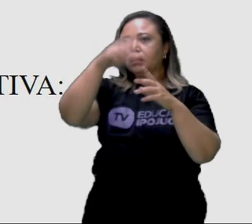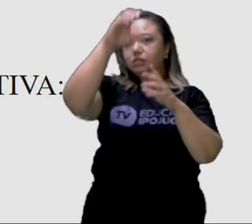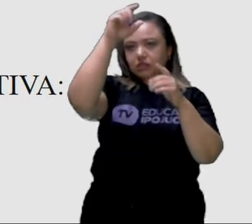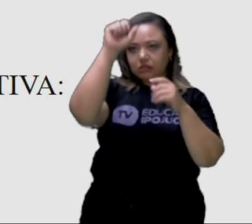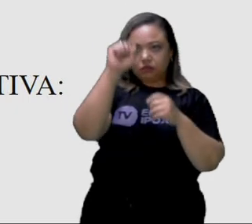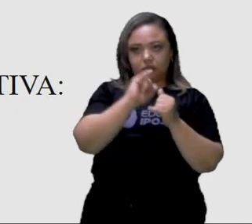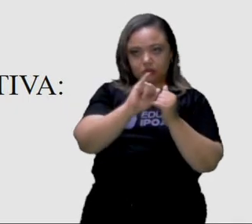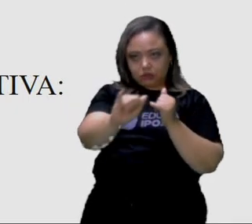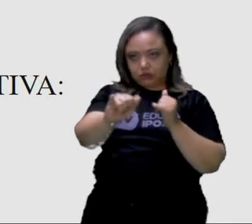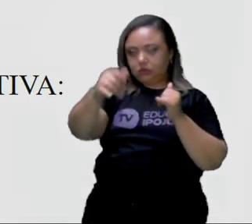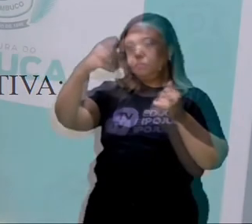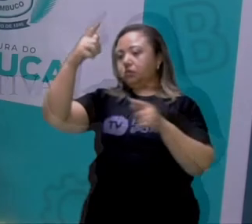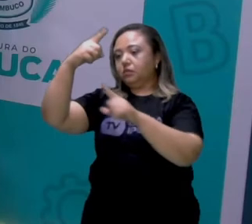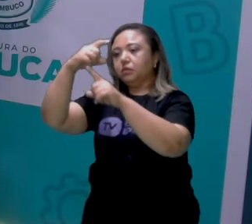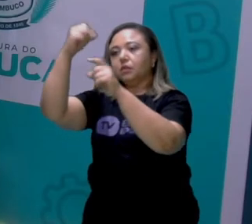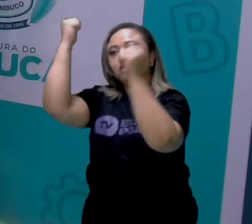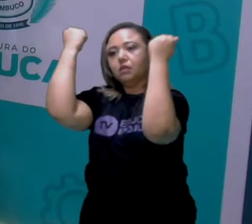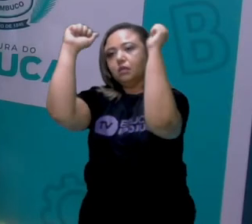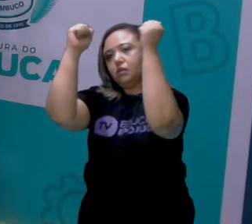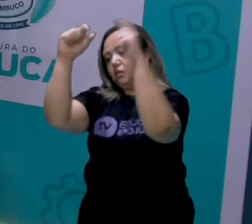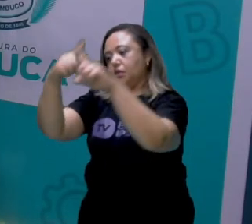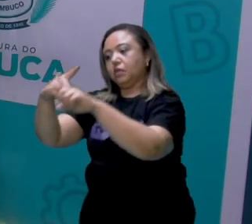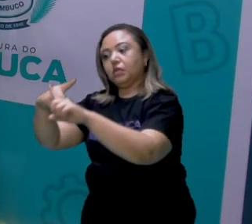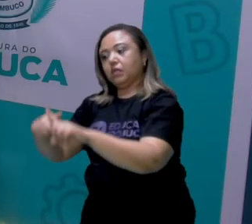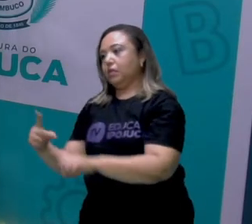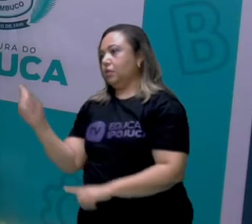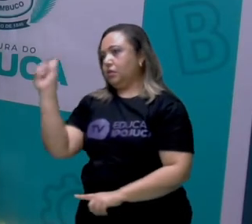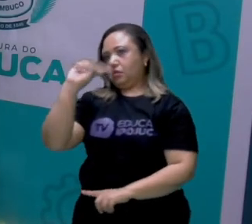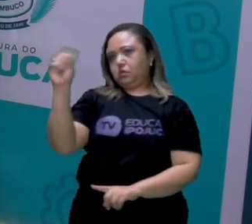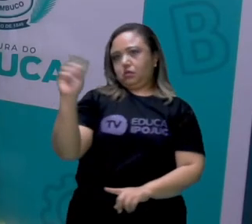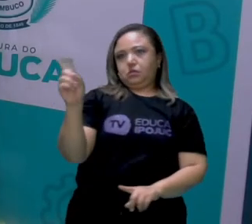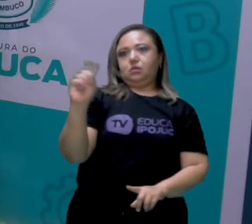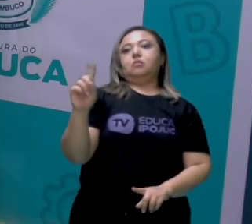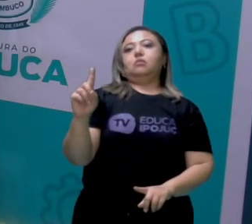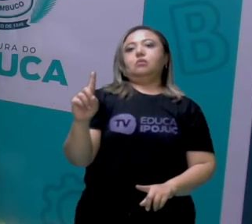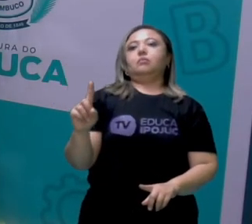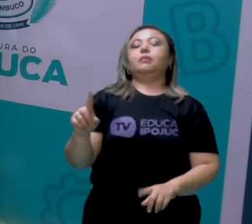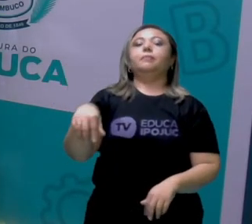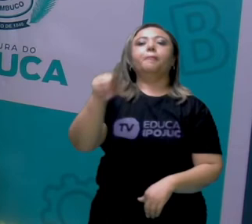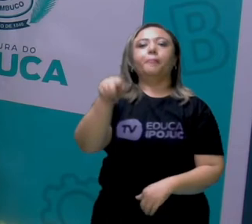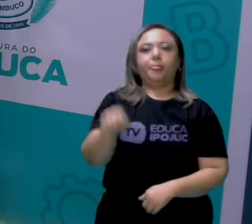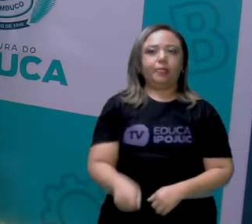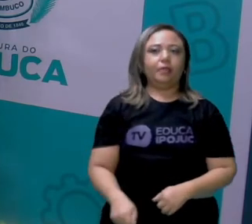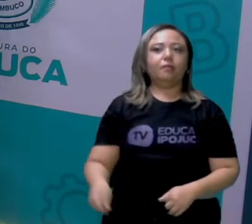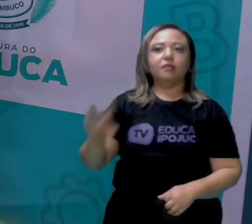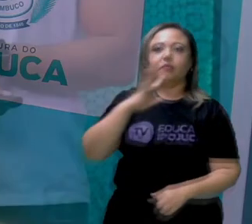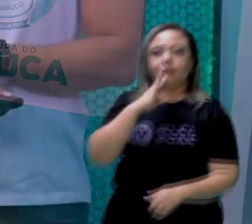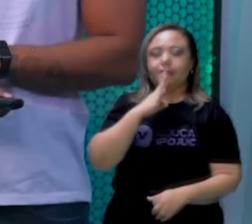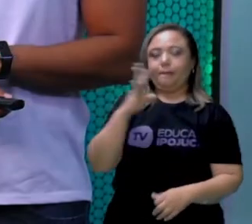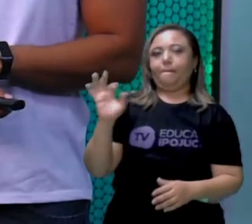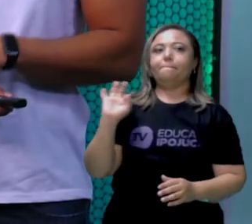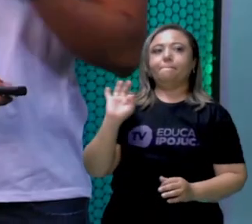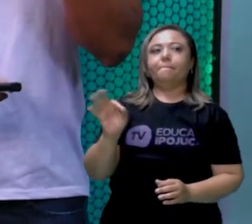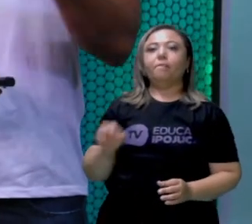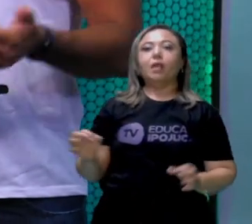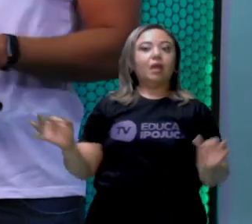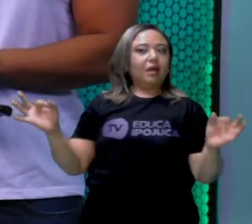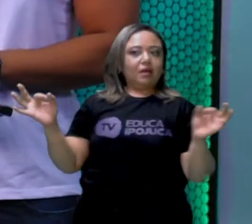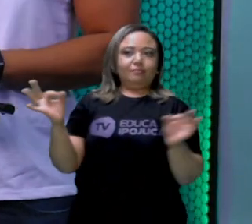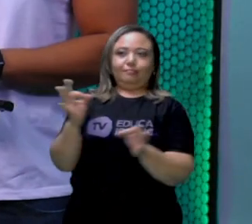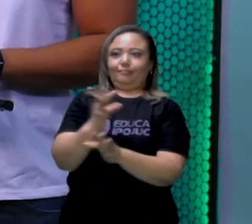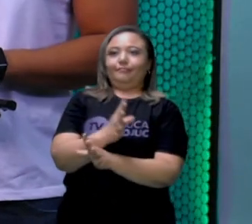cotidiano, no dia a dia de vocês. Bom, por hoje é só, espero que vocês tenham